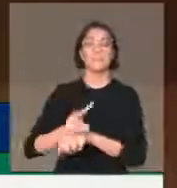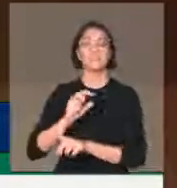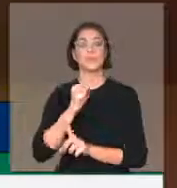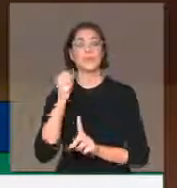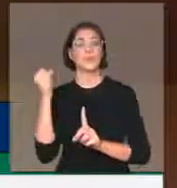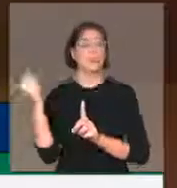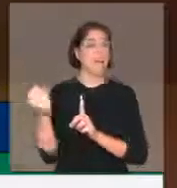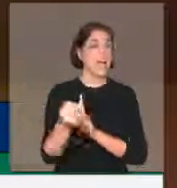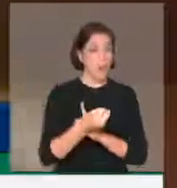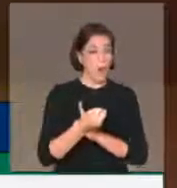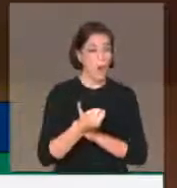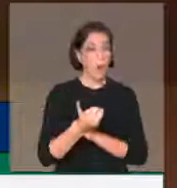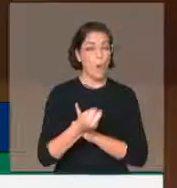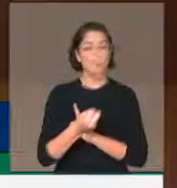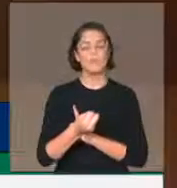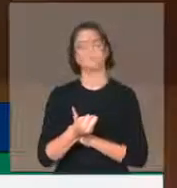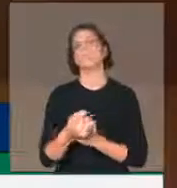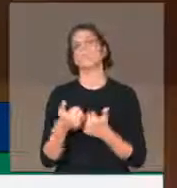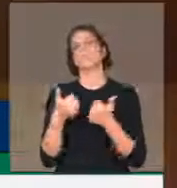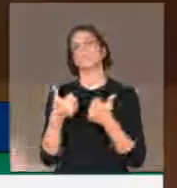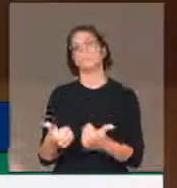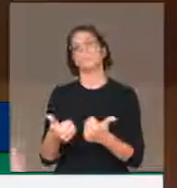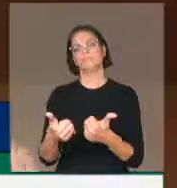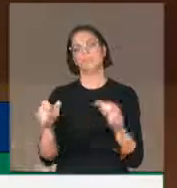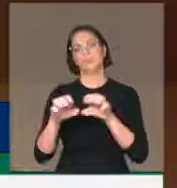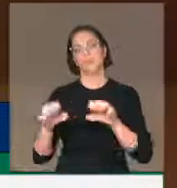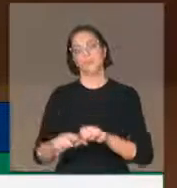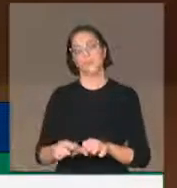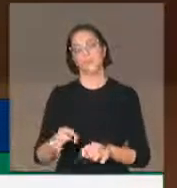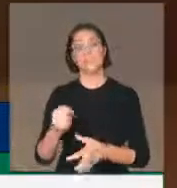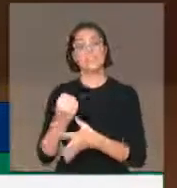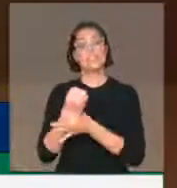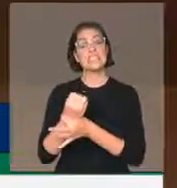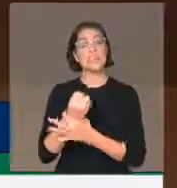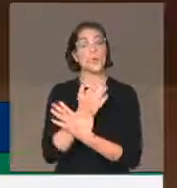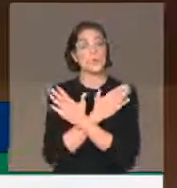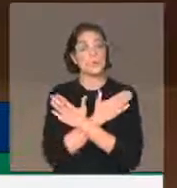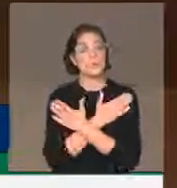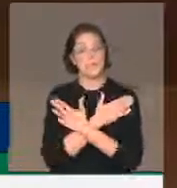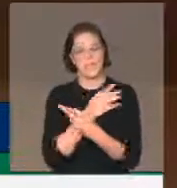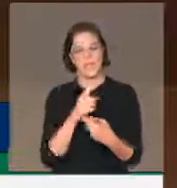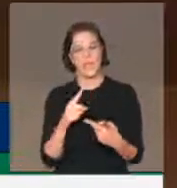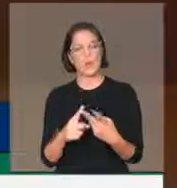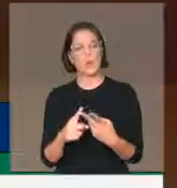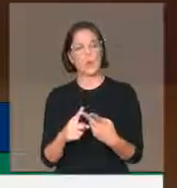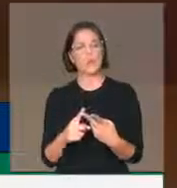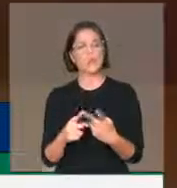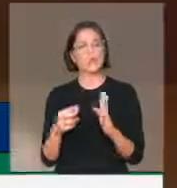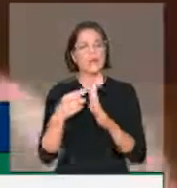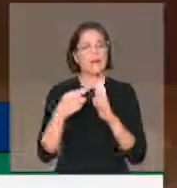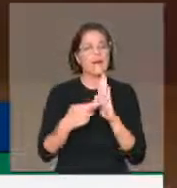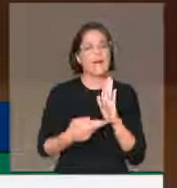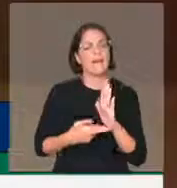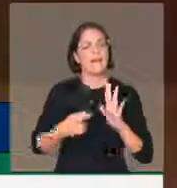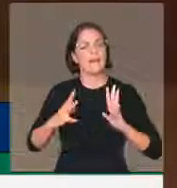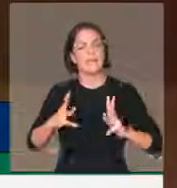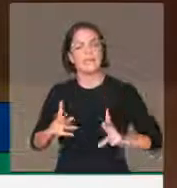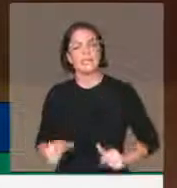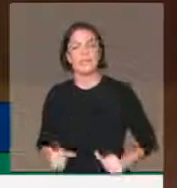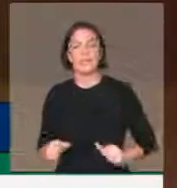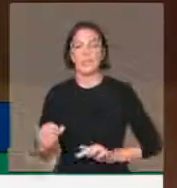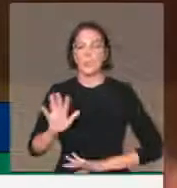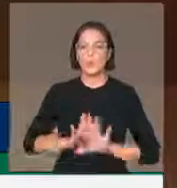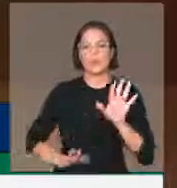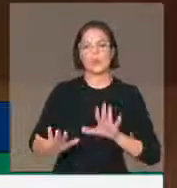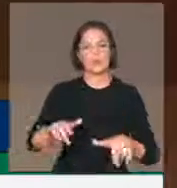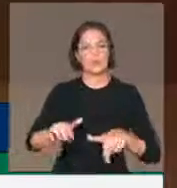nesses países é muito estruturada. Há um seguro-desemprego amplo, as regras de segurança e higiene são bem aplicadas,